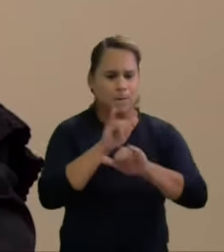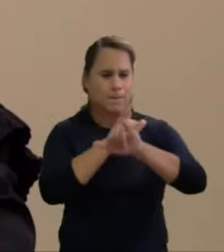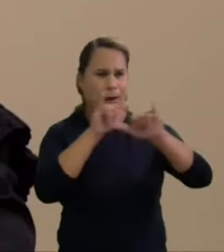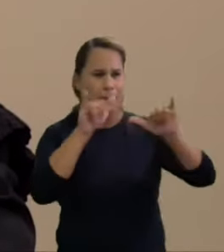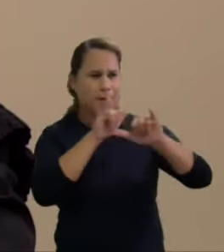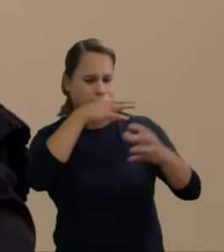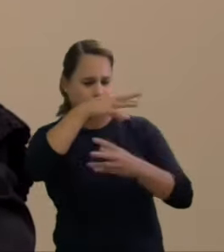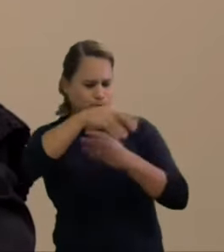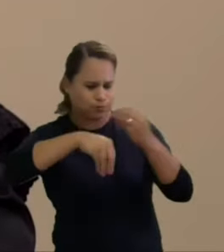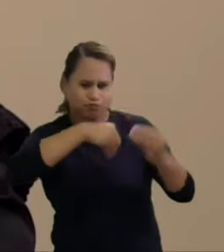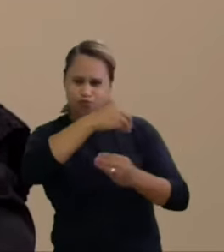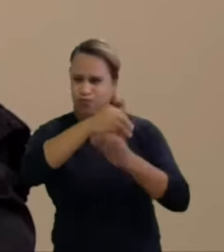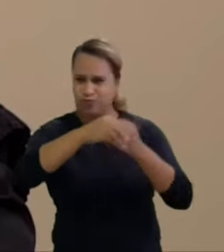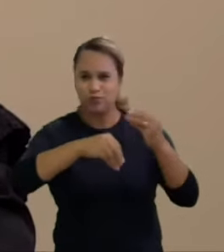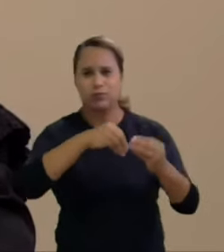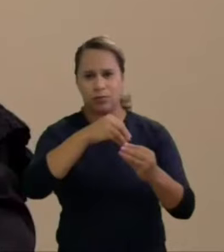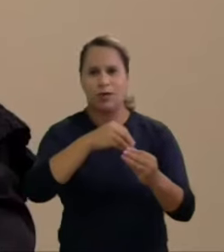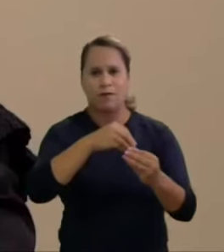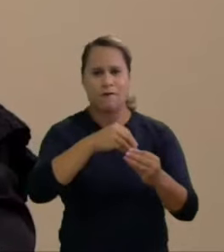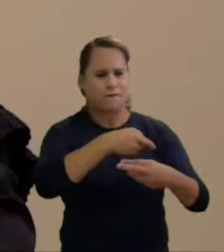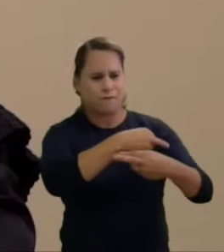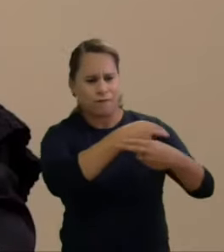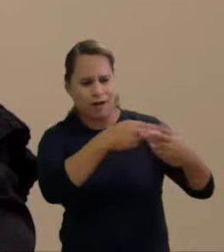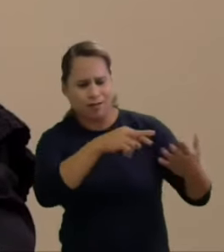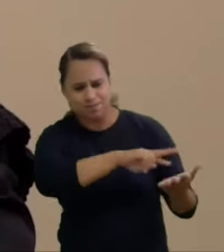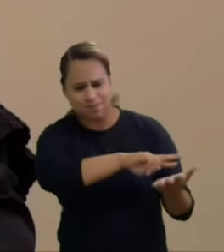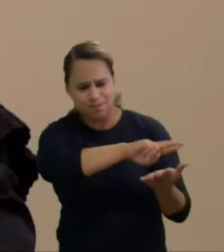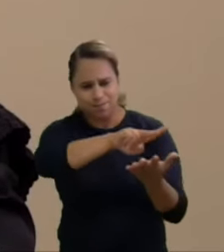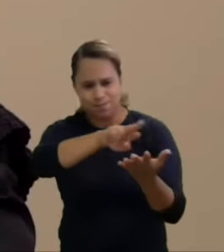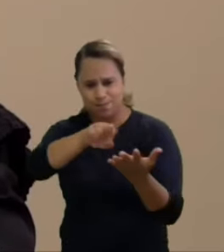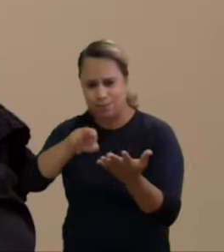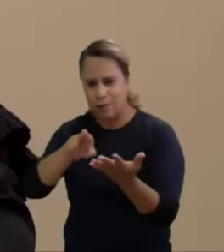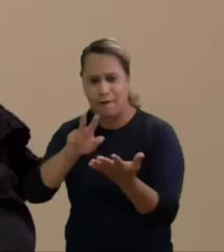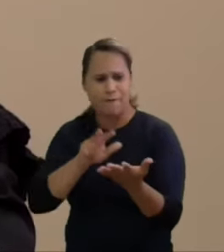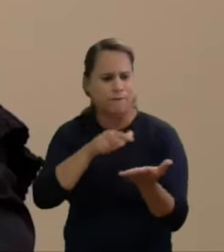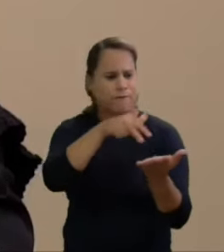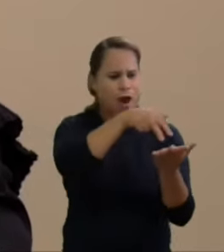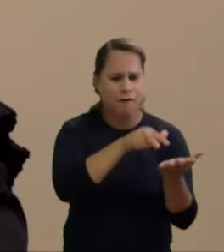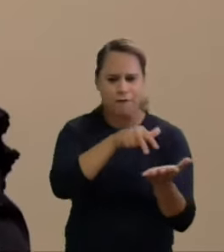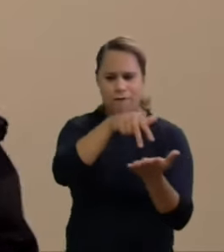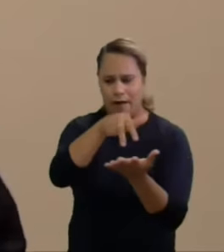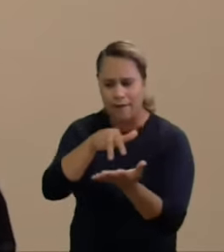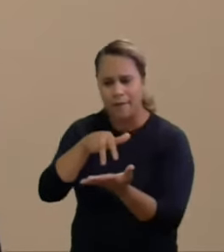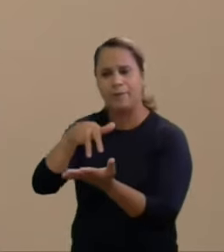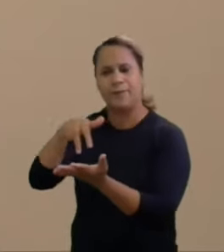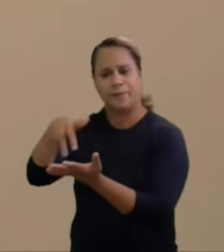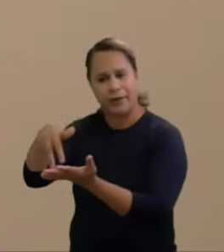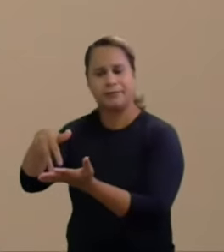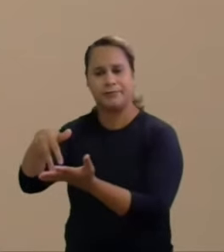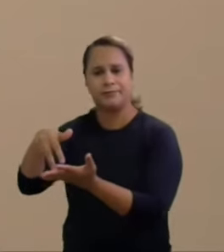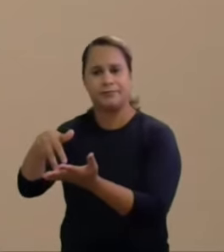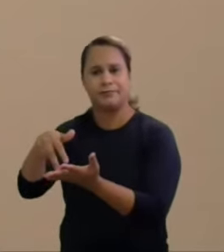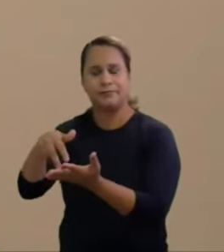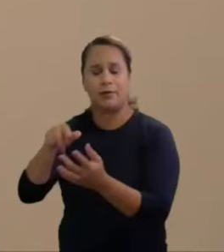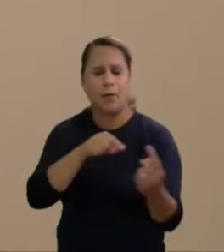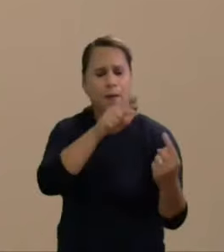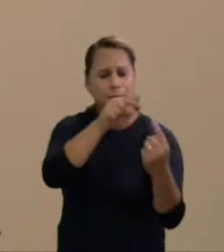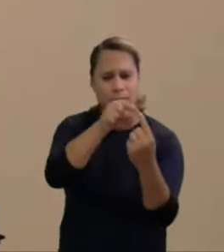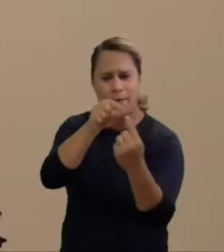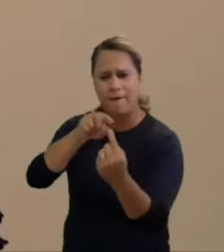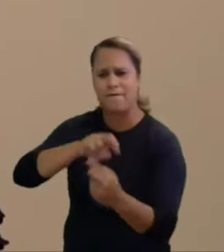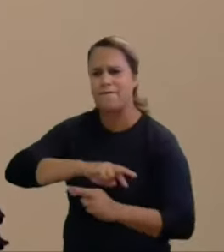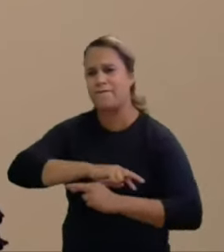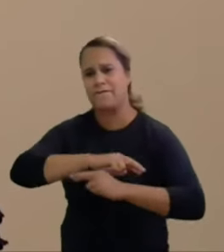misturando despêndios de diversos protagonistas com diversas finalidades a ampliar as grandezas numéricas.